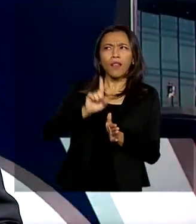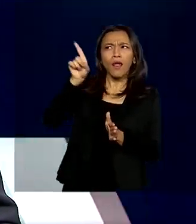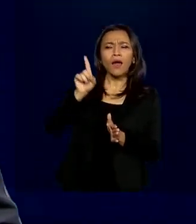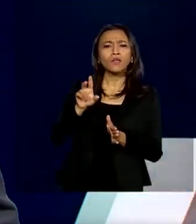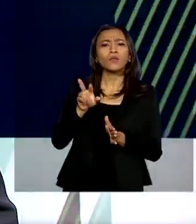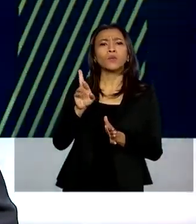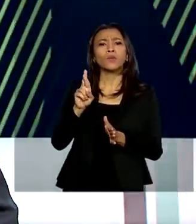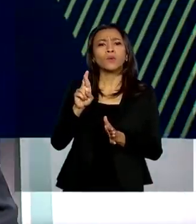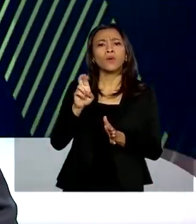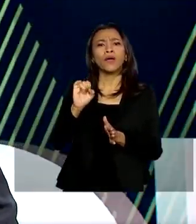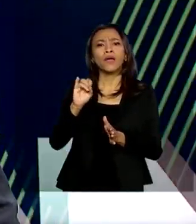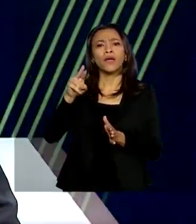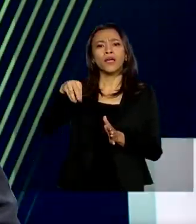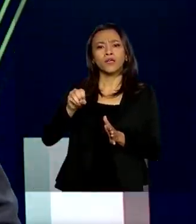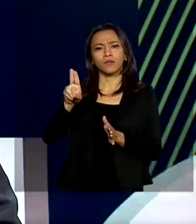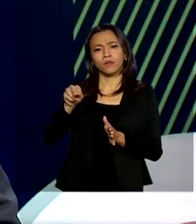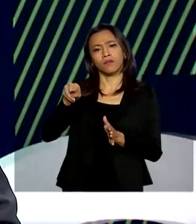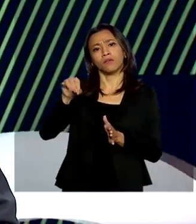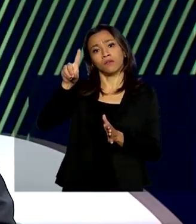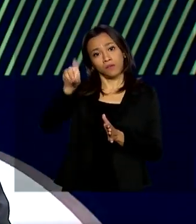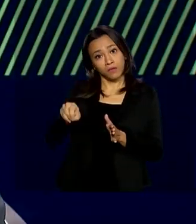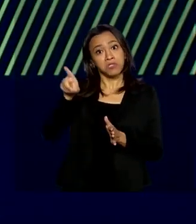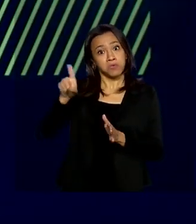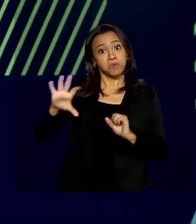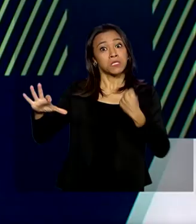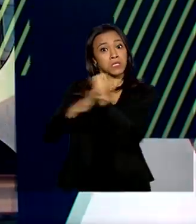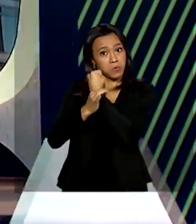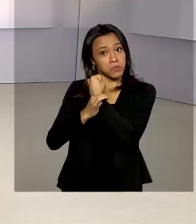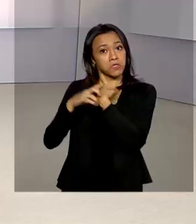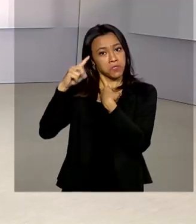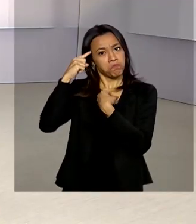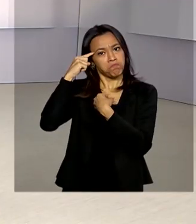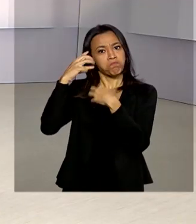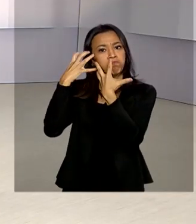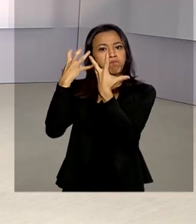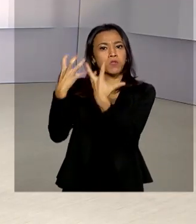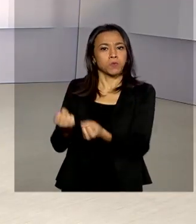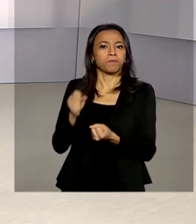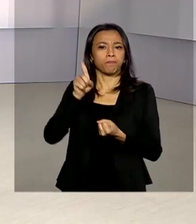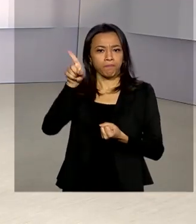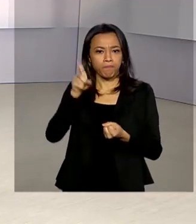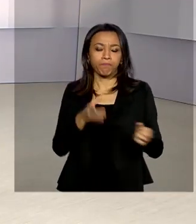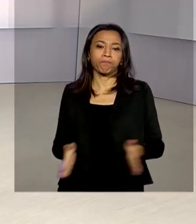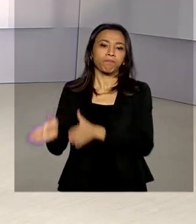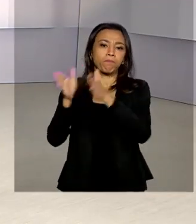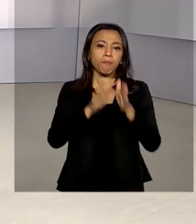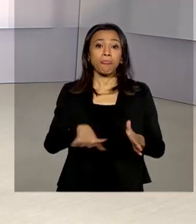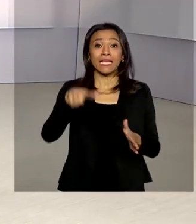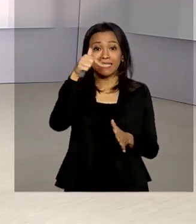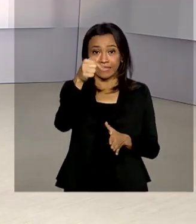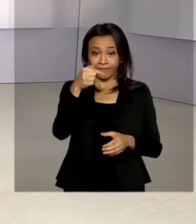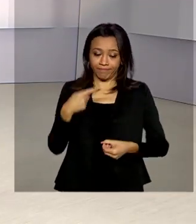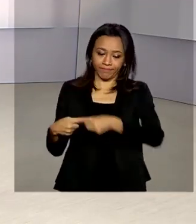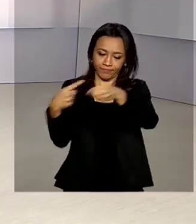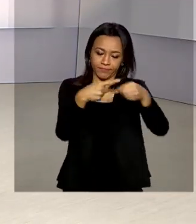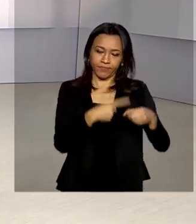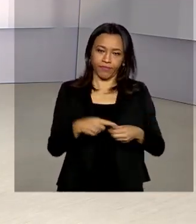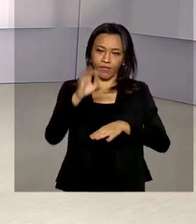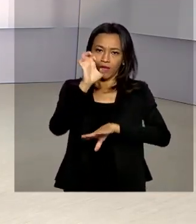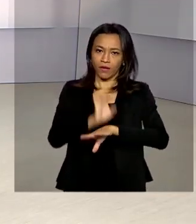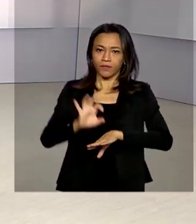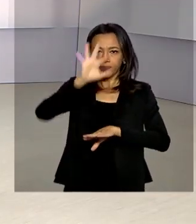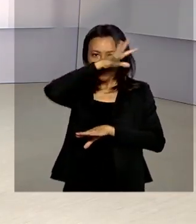e demonstraram que o perfil de segurança foi aceitável. Sete cidades do Amazonas começaram a receber